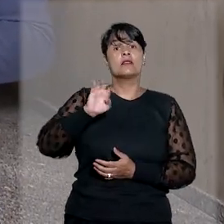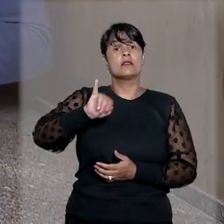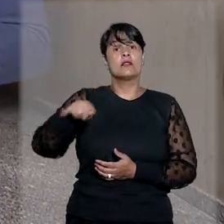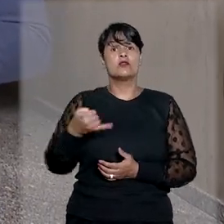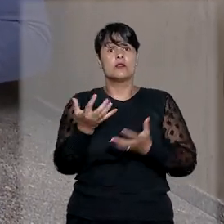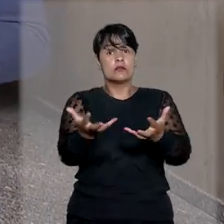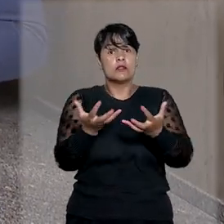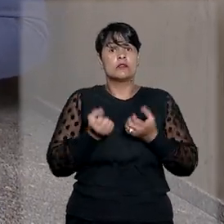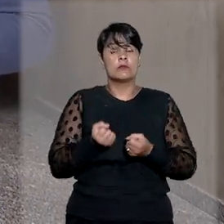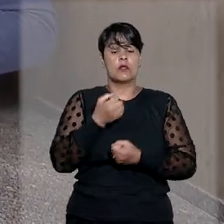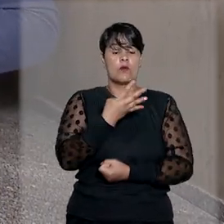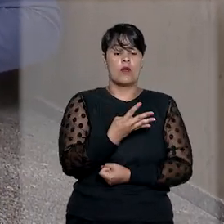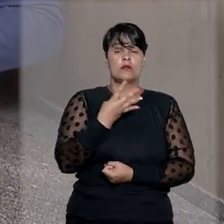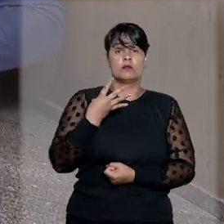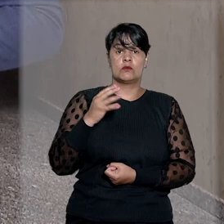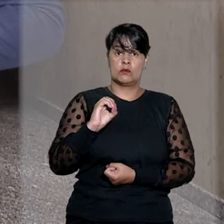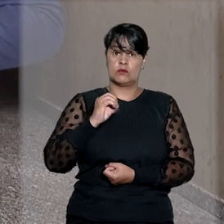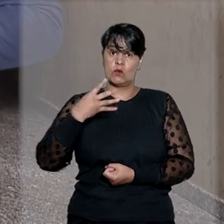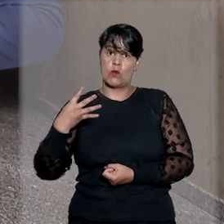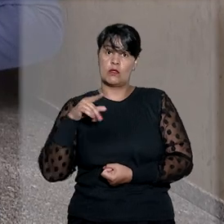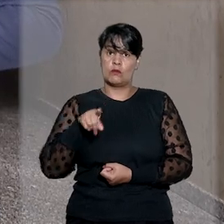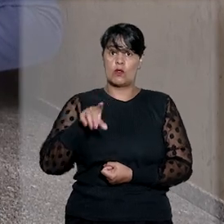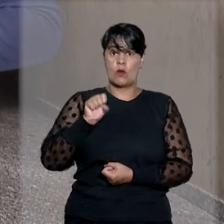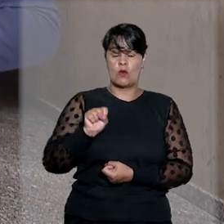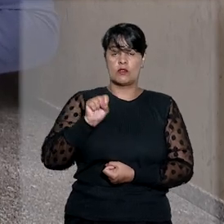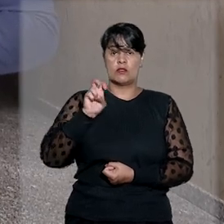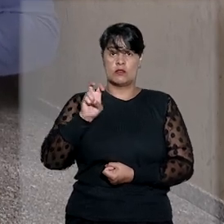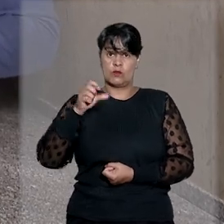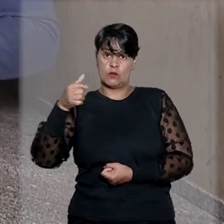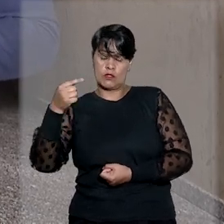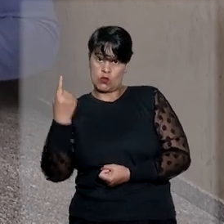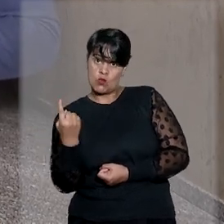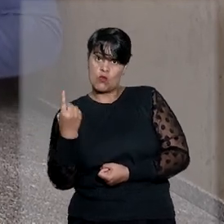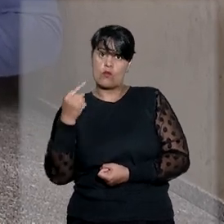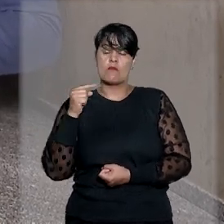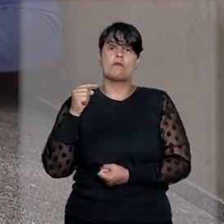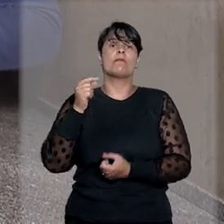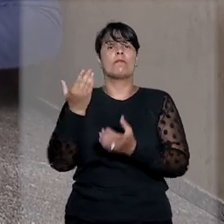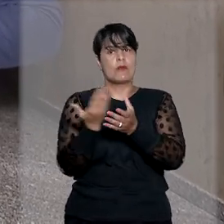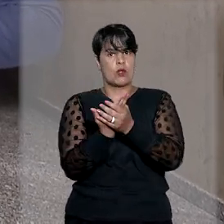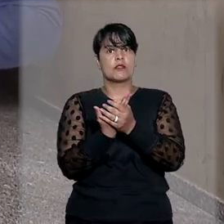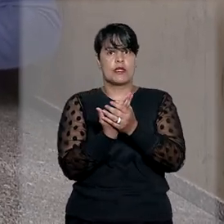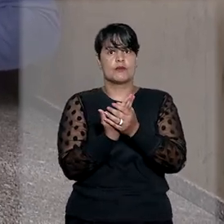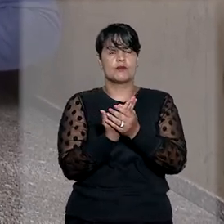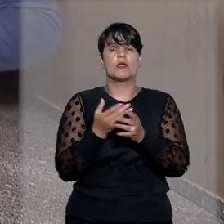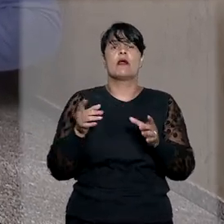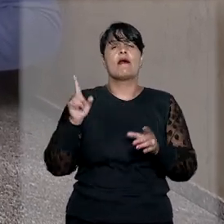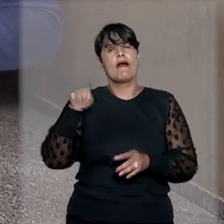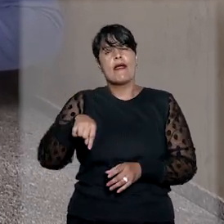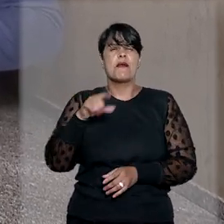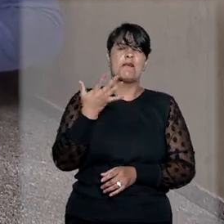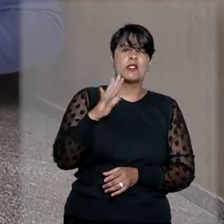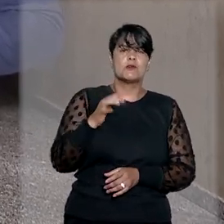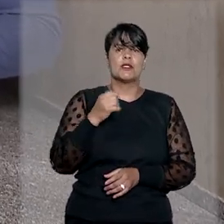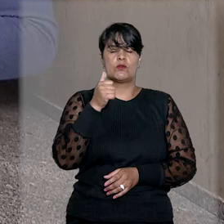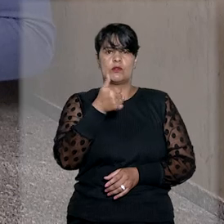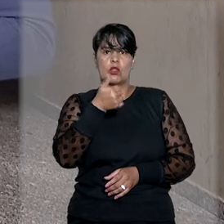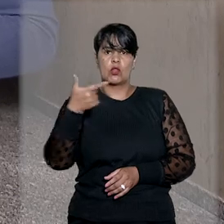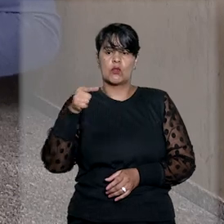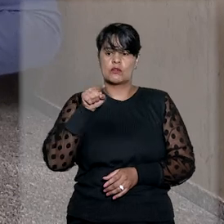2022 404.851 processos, o que corresponde, em média, 12